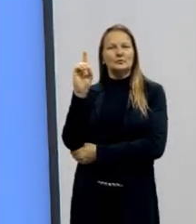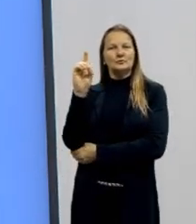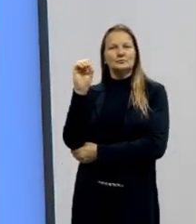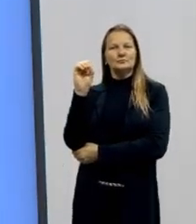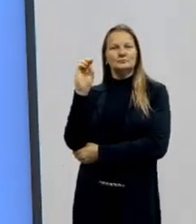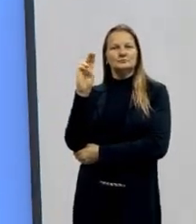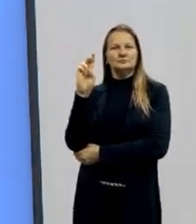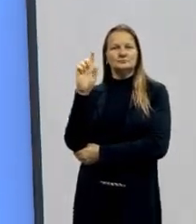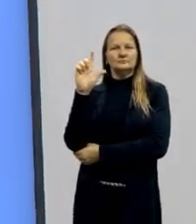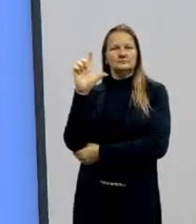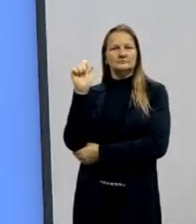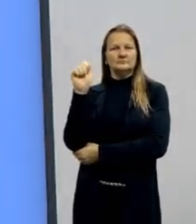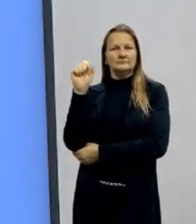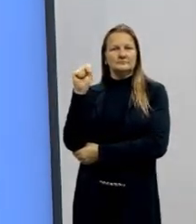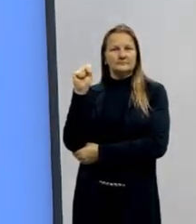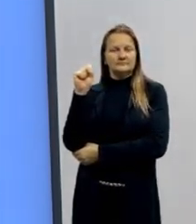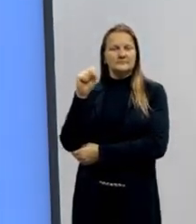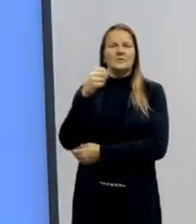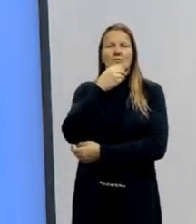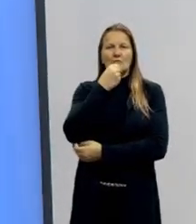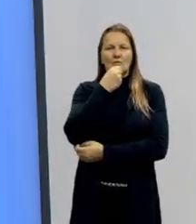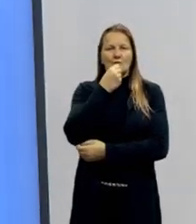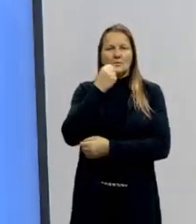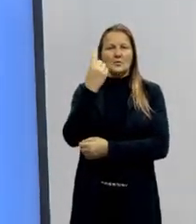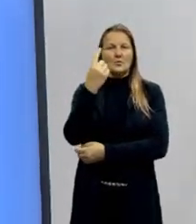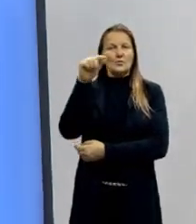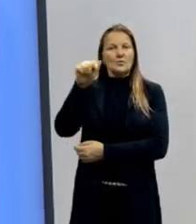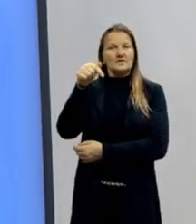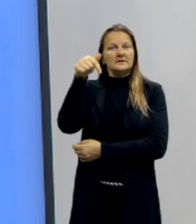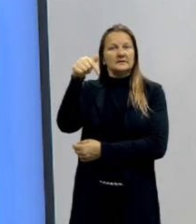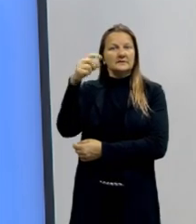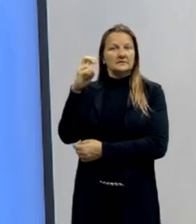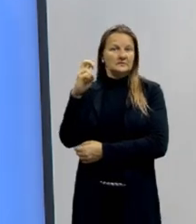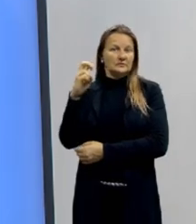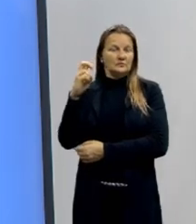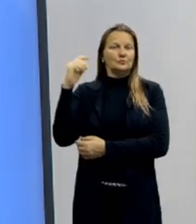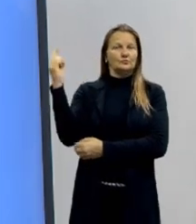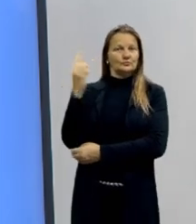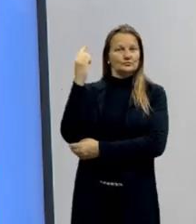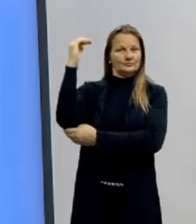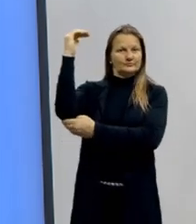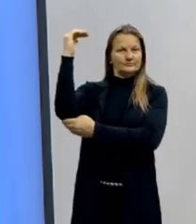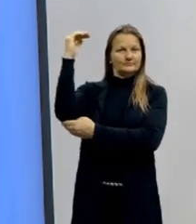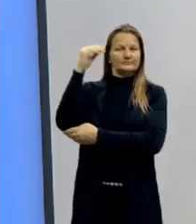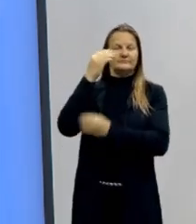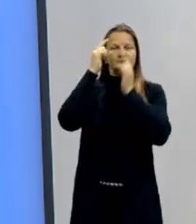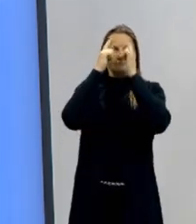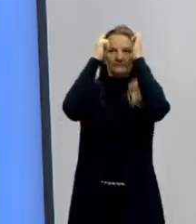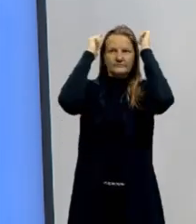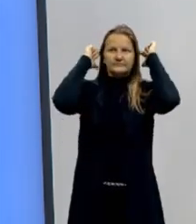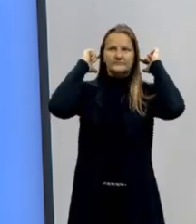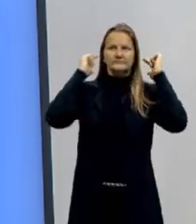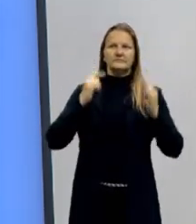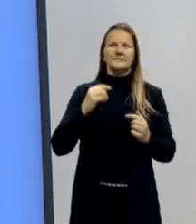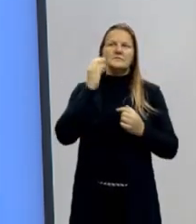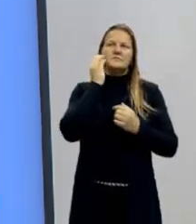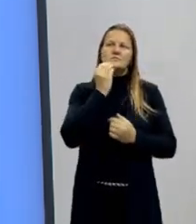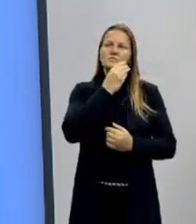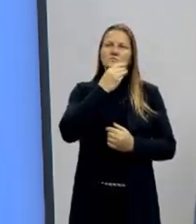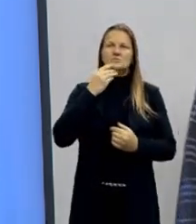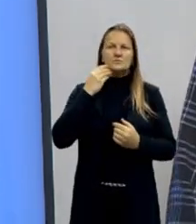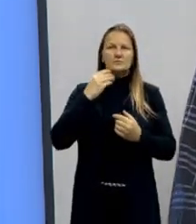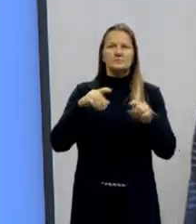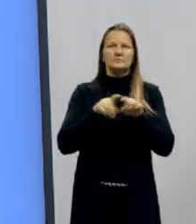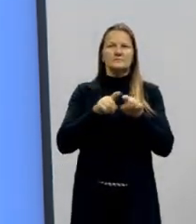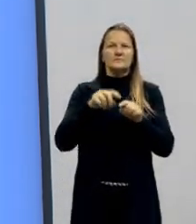professor de geografia de vocês. Eu sou um homem de 1,75m, tenho cabelos curtos, barba também curta e